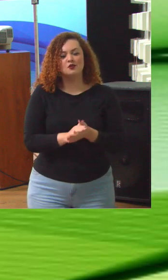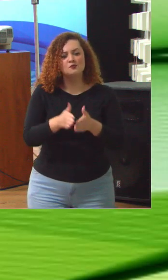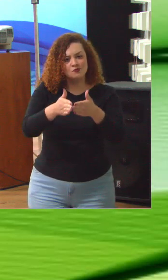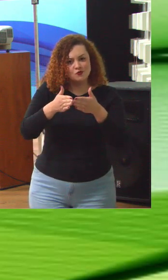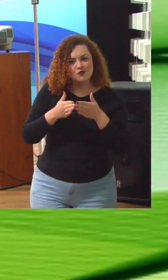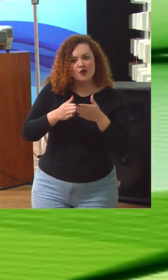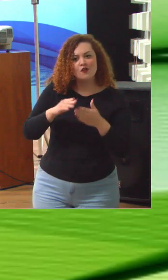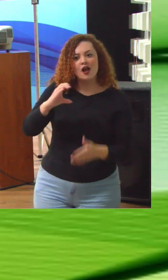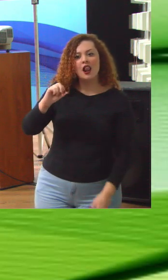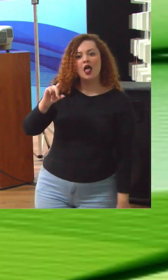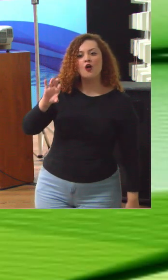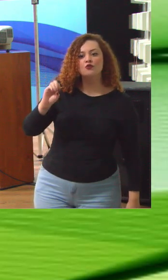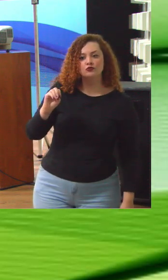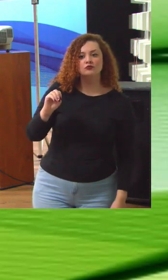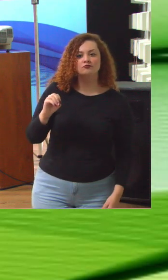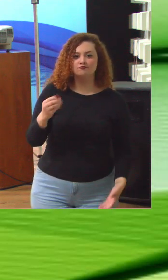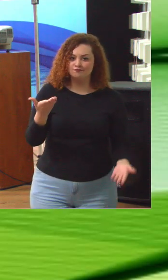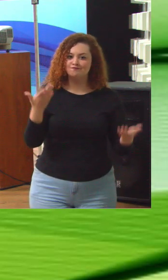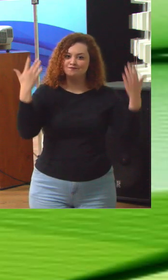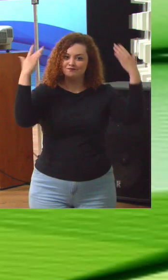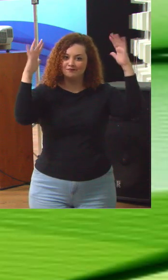Cláudio, vamos recebê-lo, pessoal.